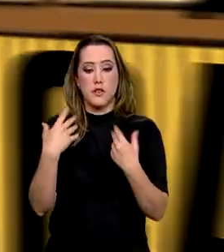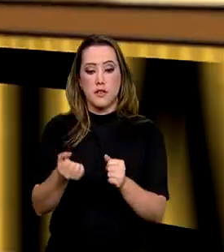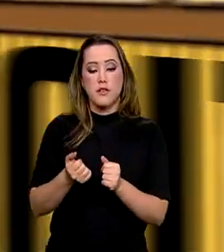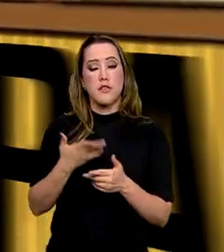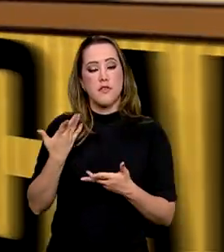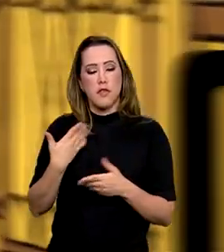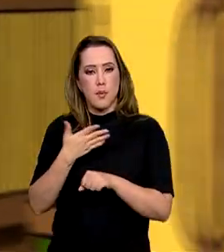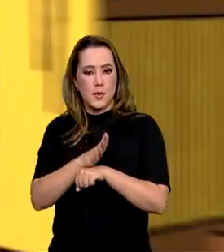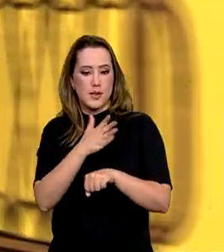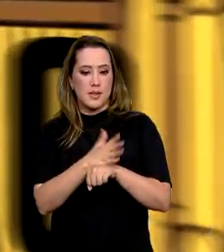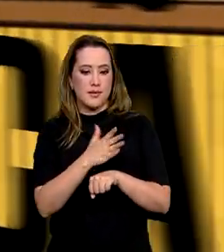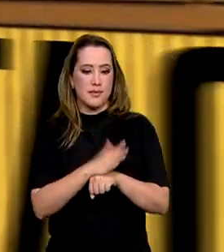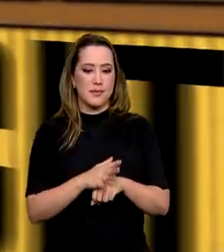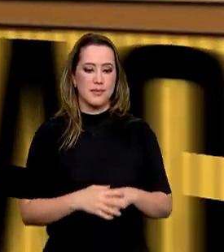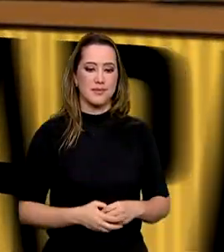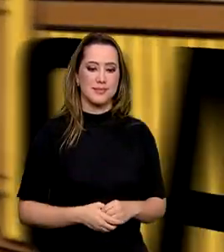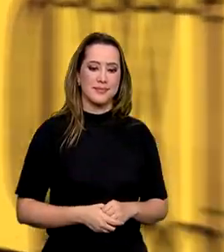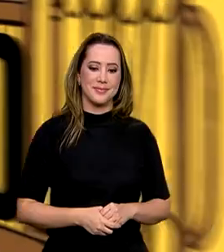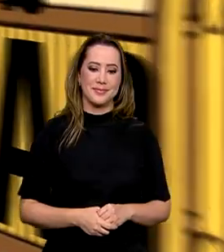capacitação!